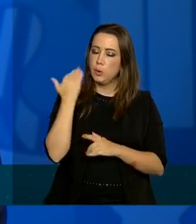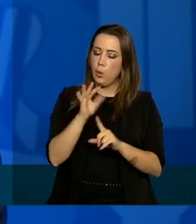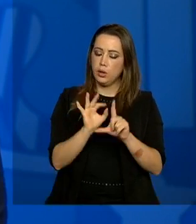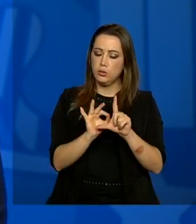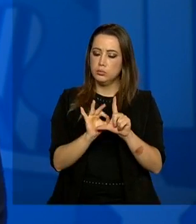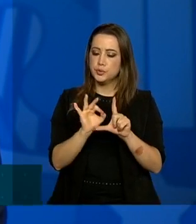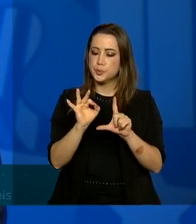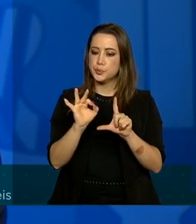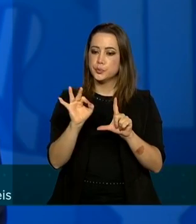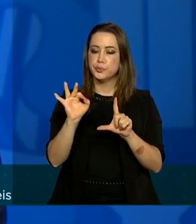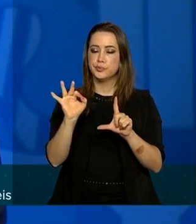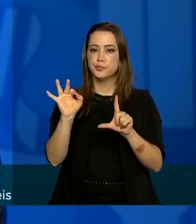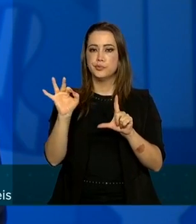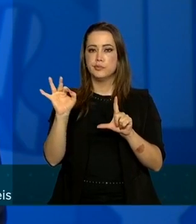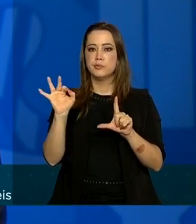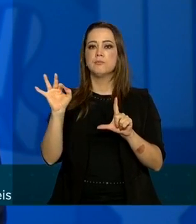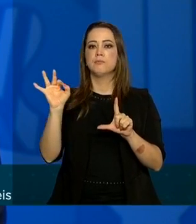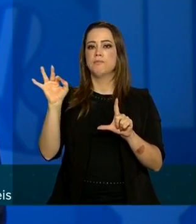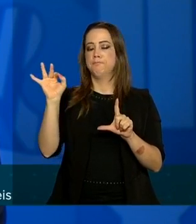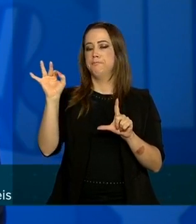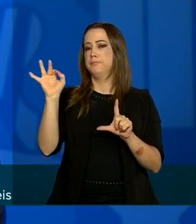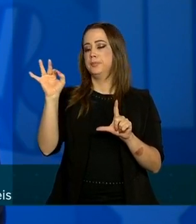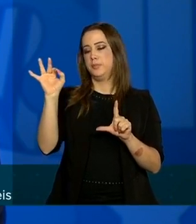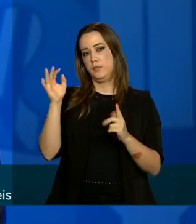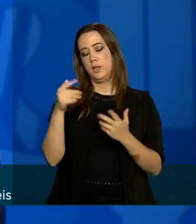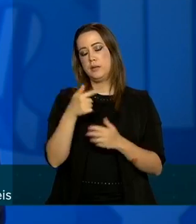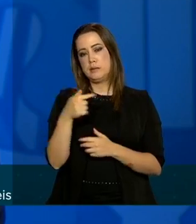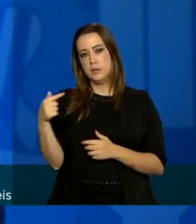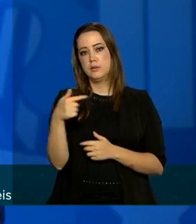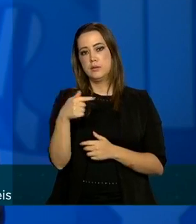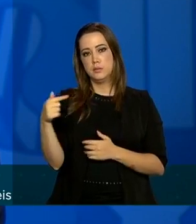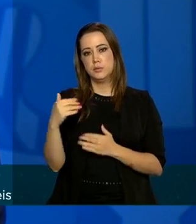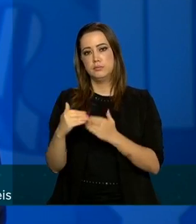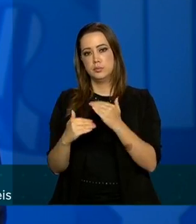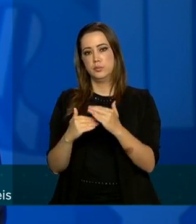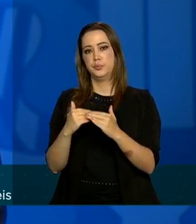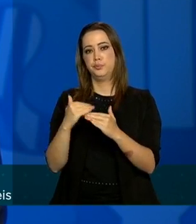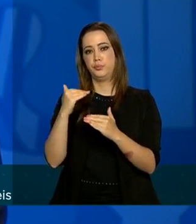e mesma coisa em relação aos óbitos. Próximo.